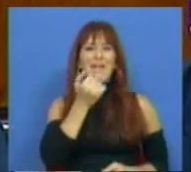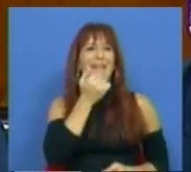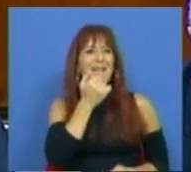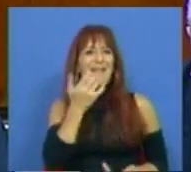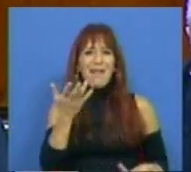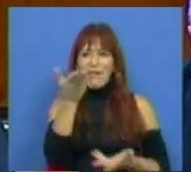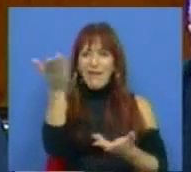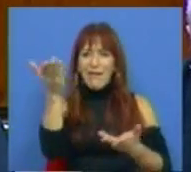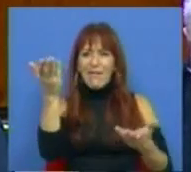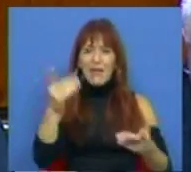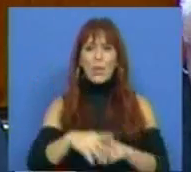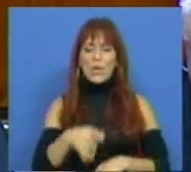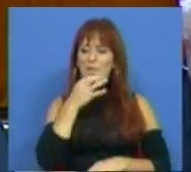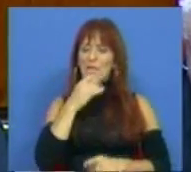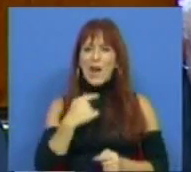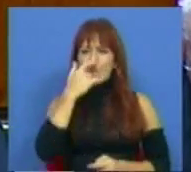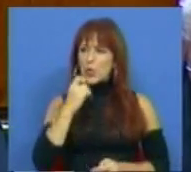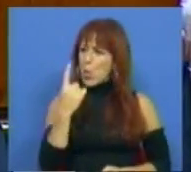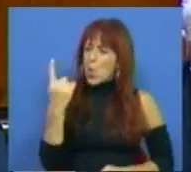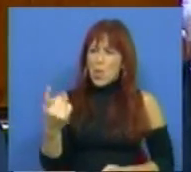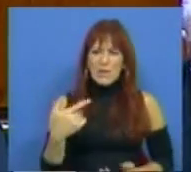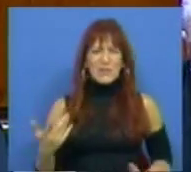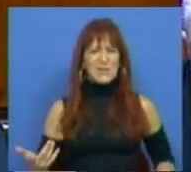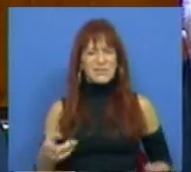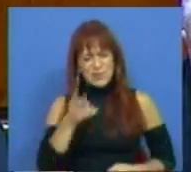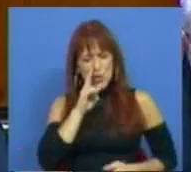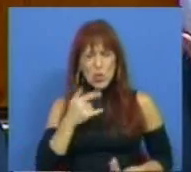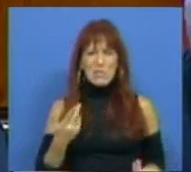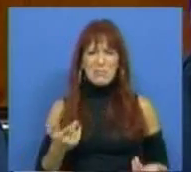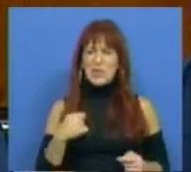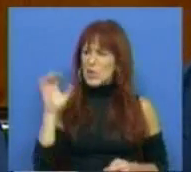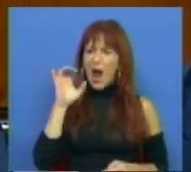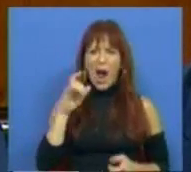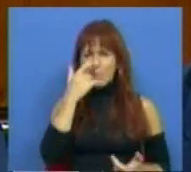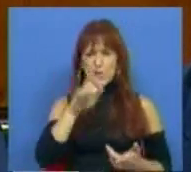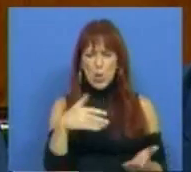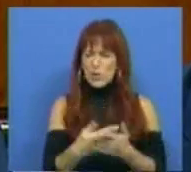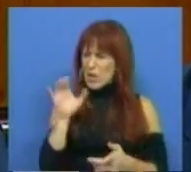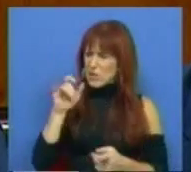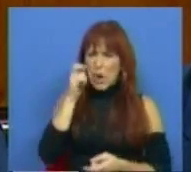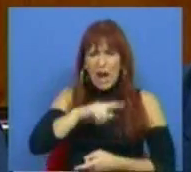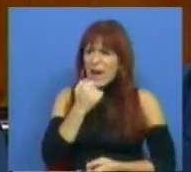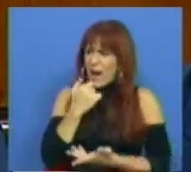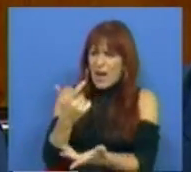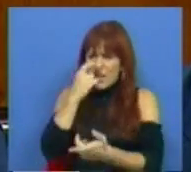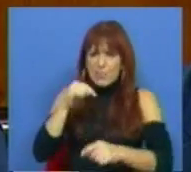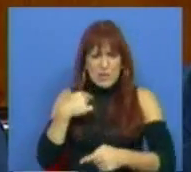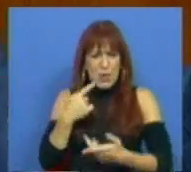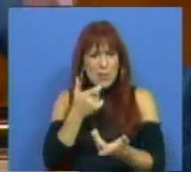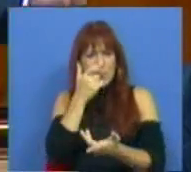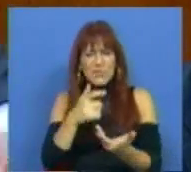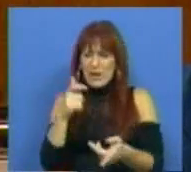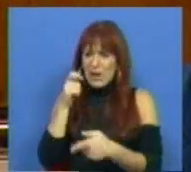risos, quando se está a falar de uma pessoa, sinceramente, desculpem, mas isso não insulta a pessoa. Isso insulta quem se ri da pessoa.